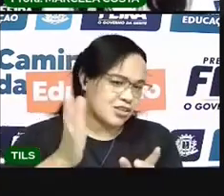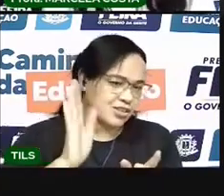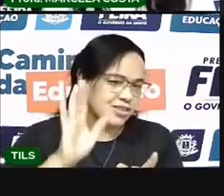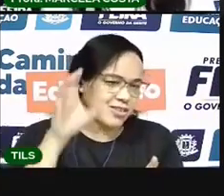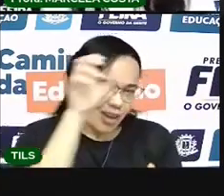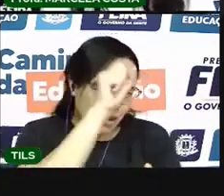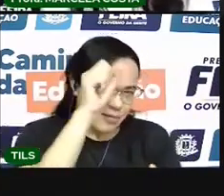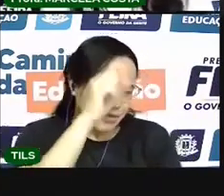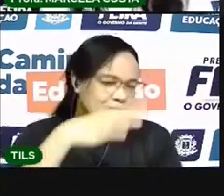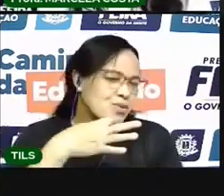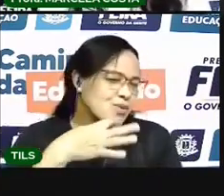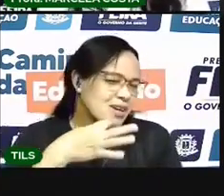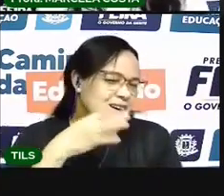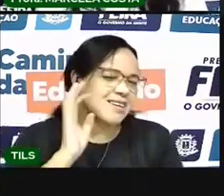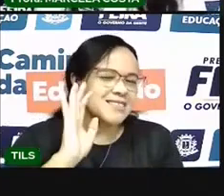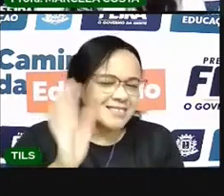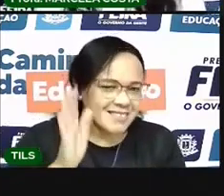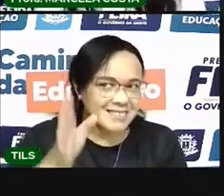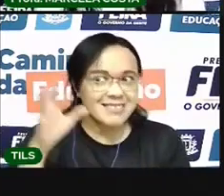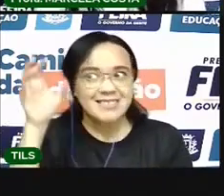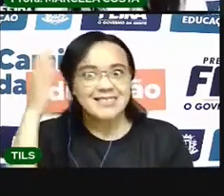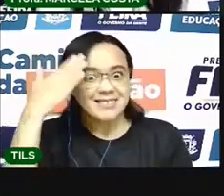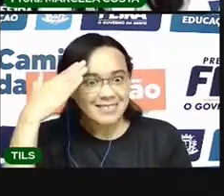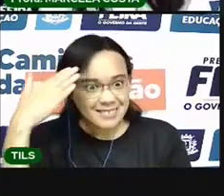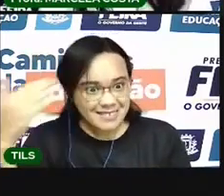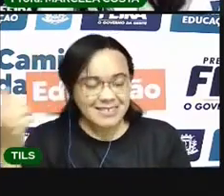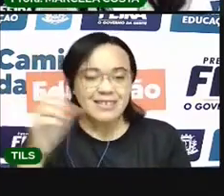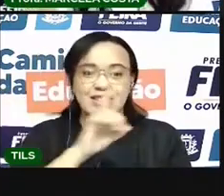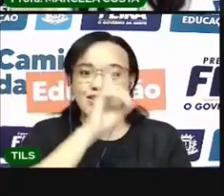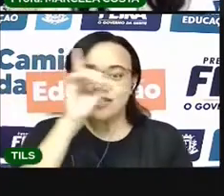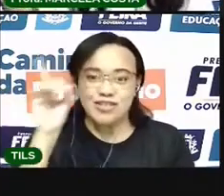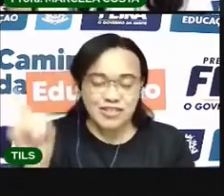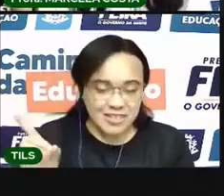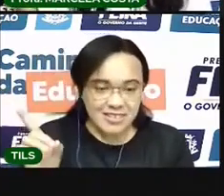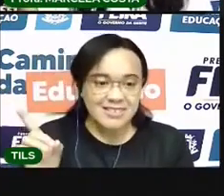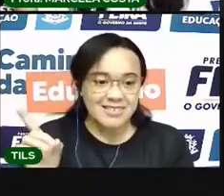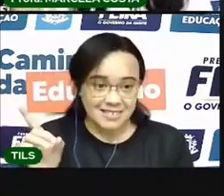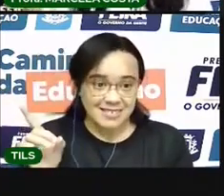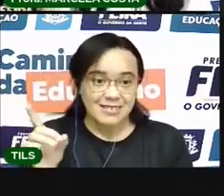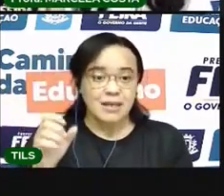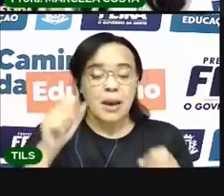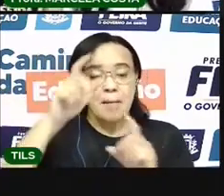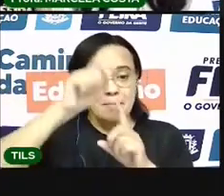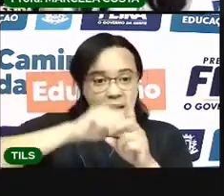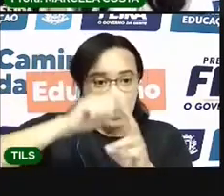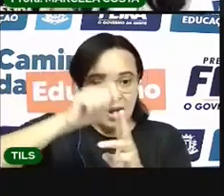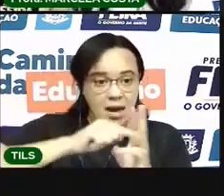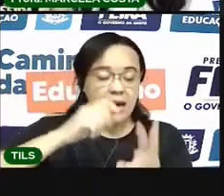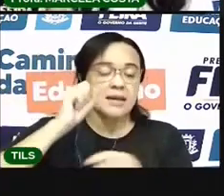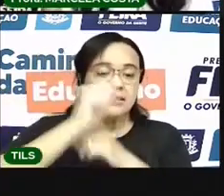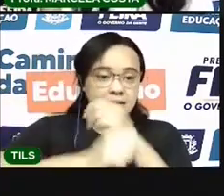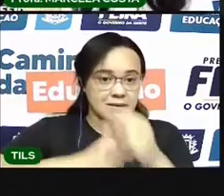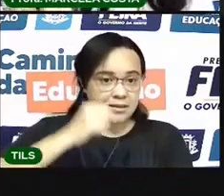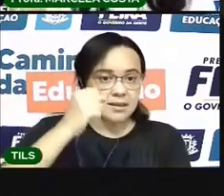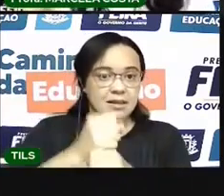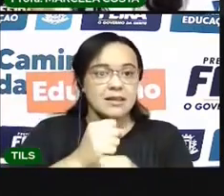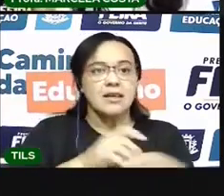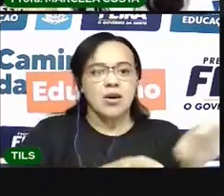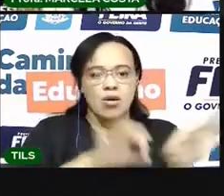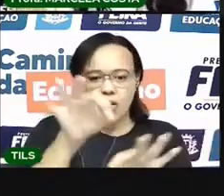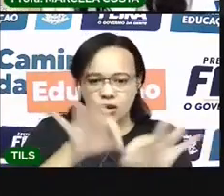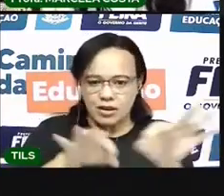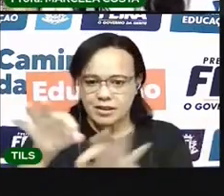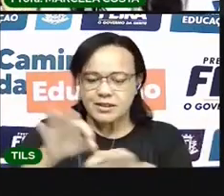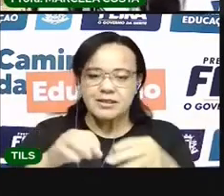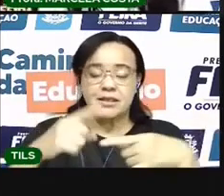você já conhece um calendário e já sabe que os dias, né, os meses, ano, os dias, são organizados em sequência,